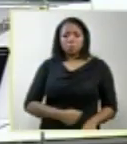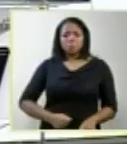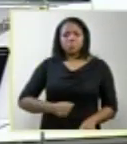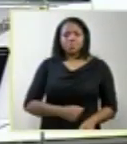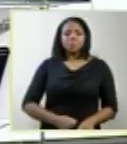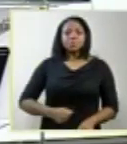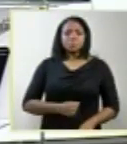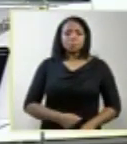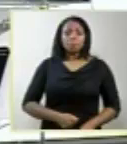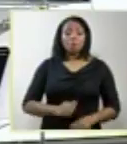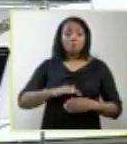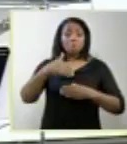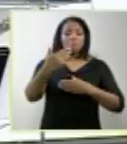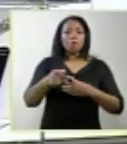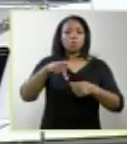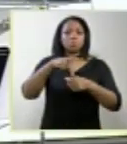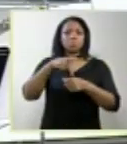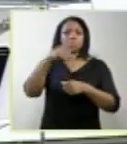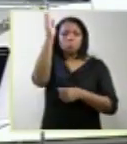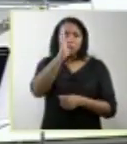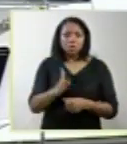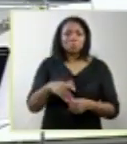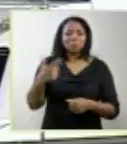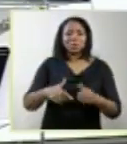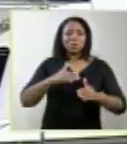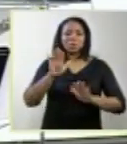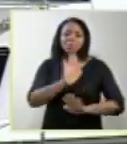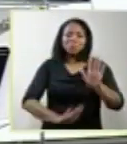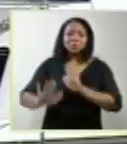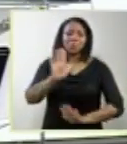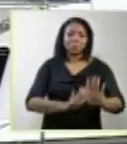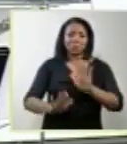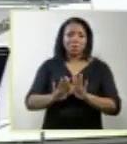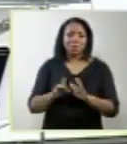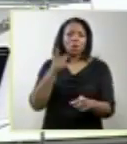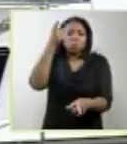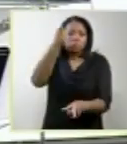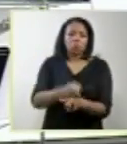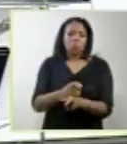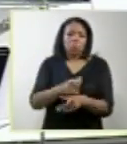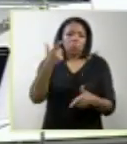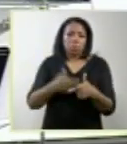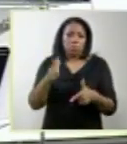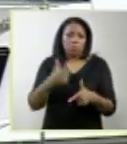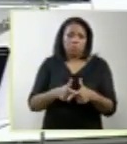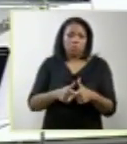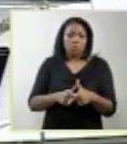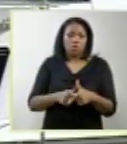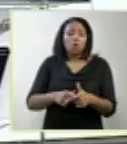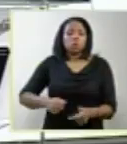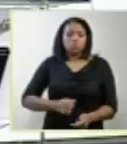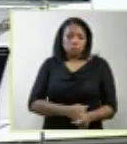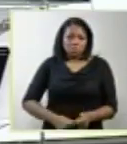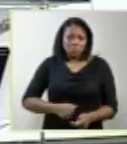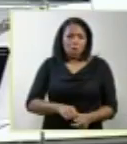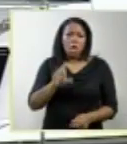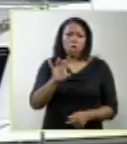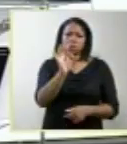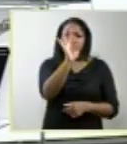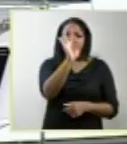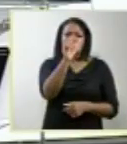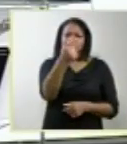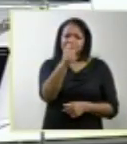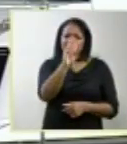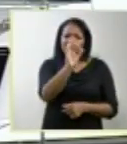Brasil, onde não tinha esse cuidado de detecção, o diagnóstico pelo ultrassom era somente de 75% dos